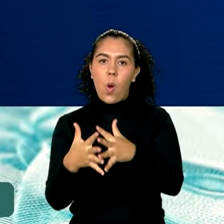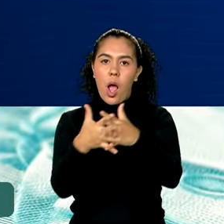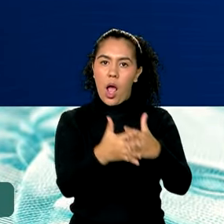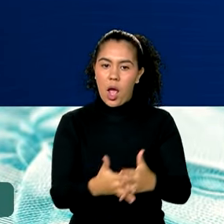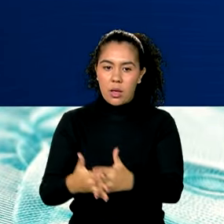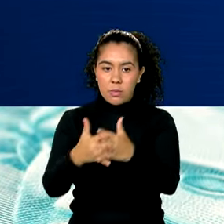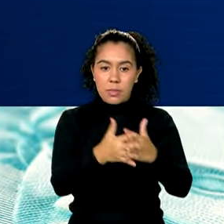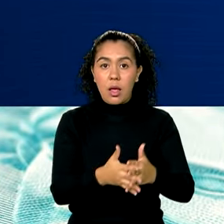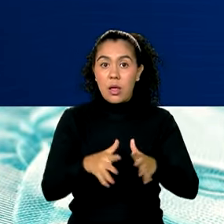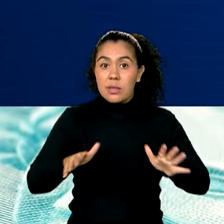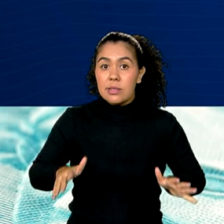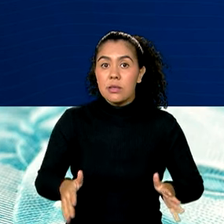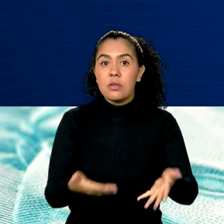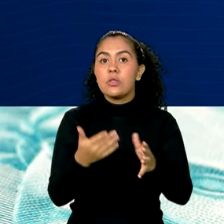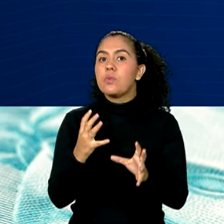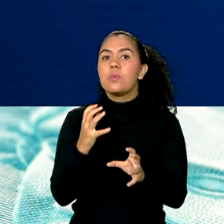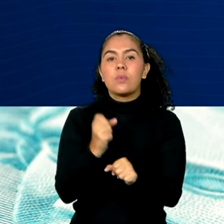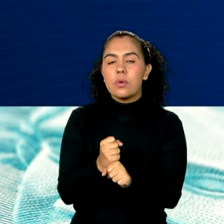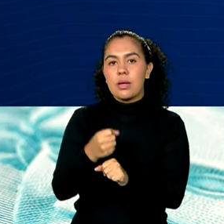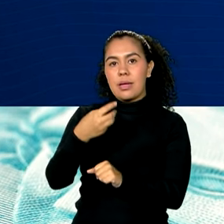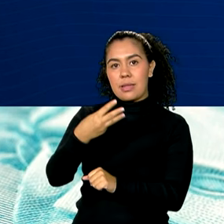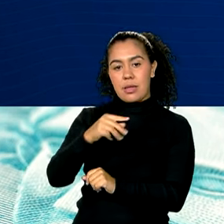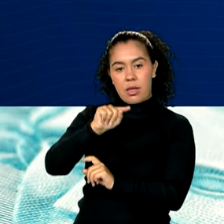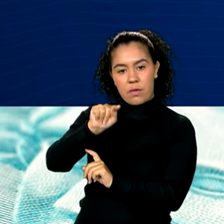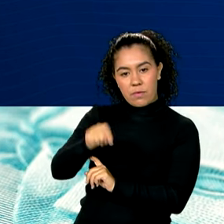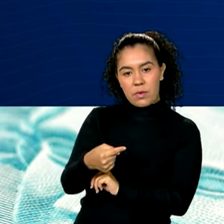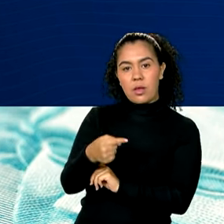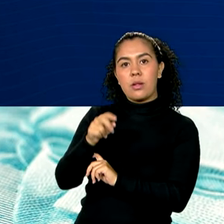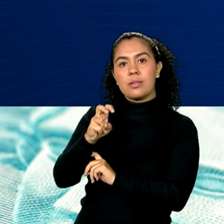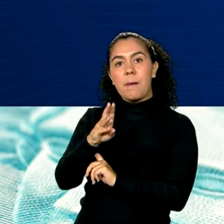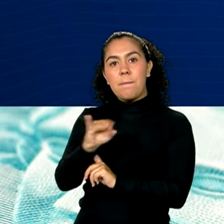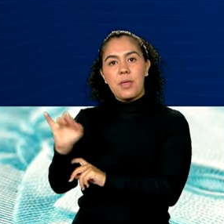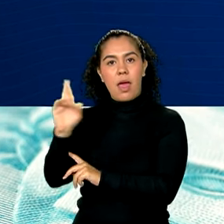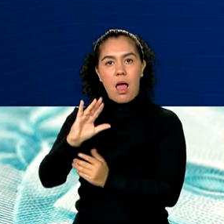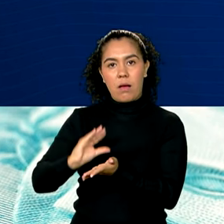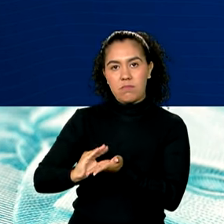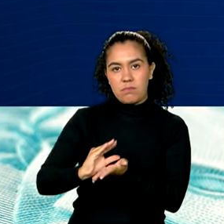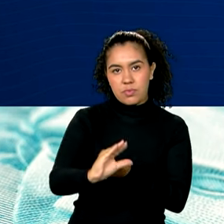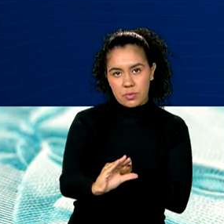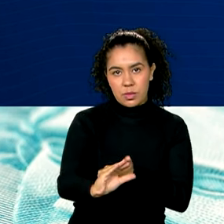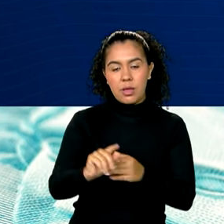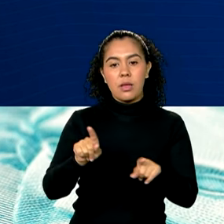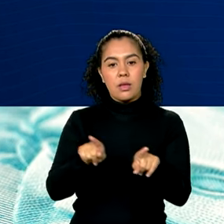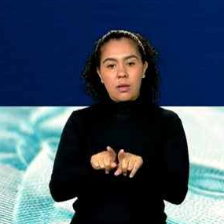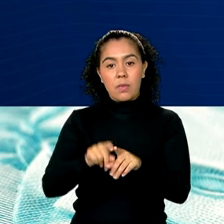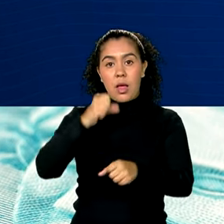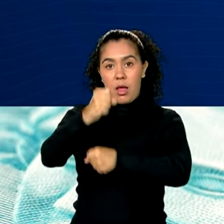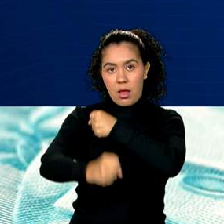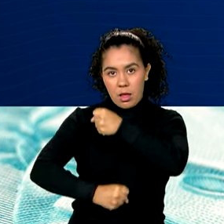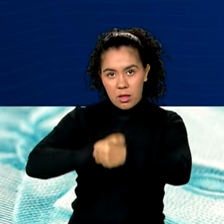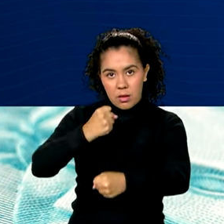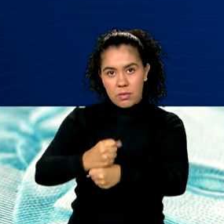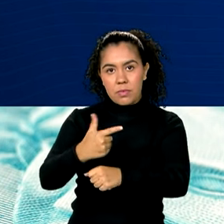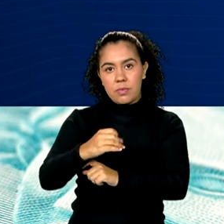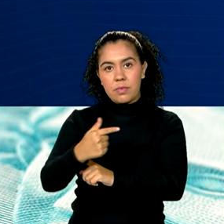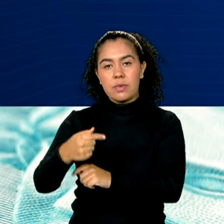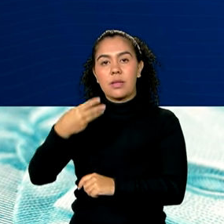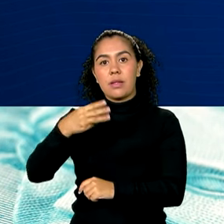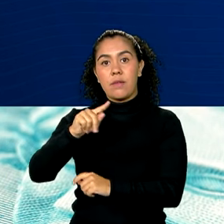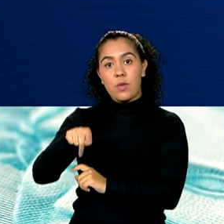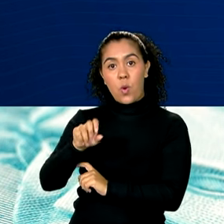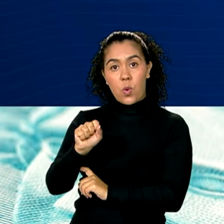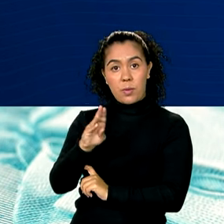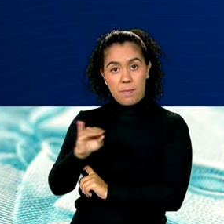de R$,5 bilhões em 2024, R$,8 bilhões em 2025, R$